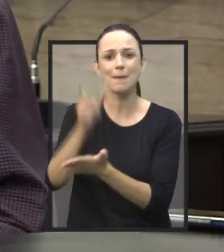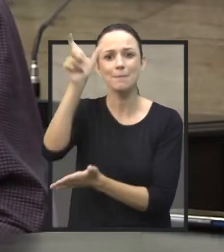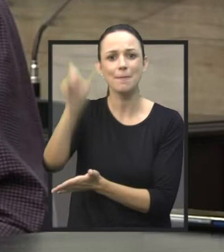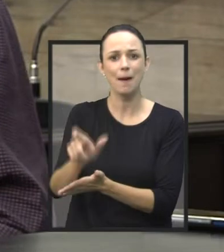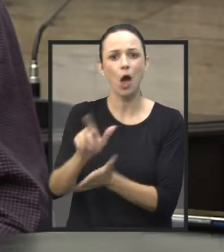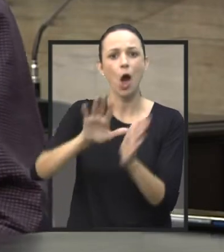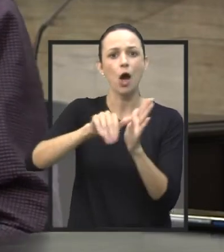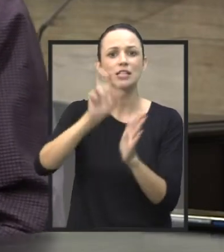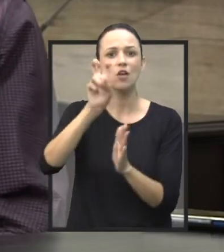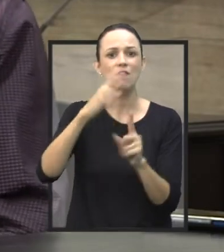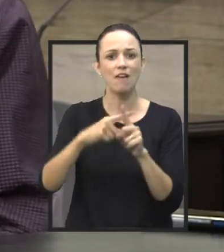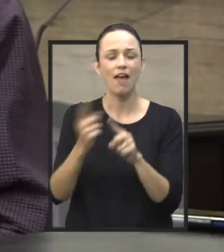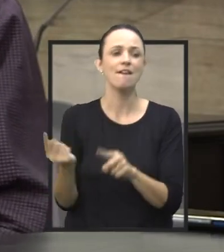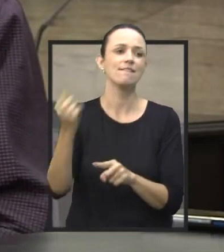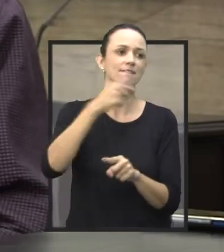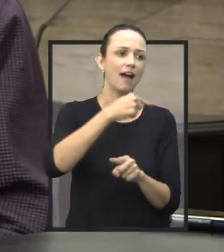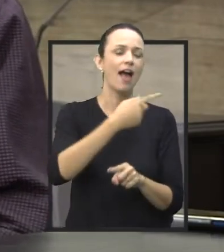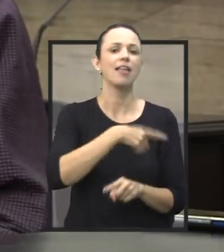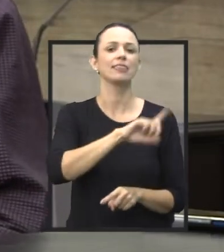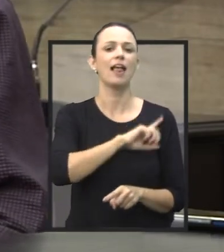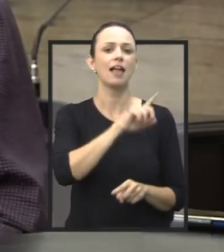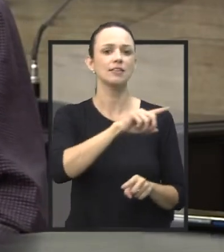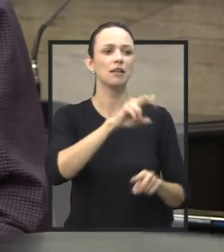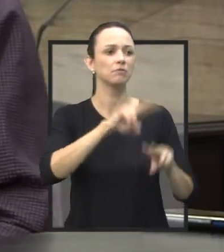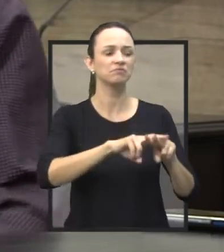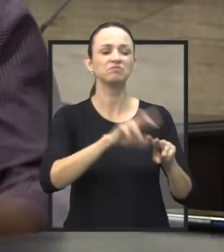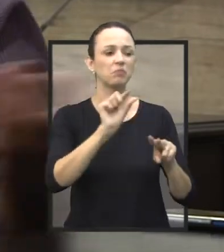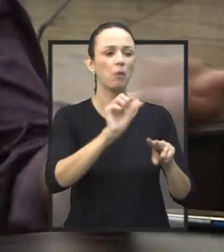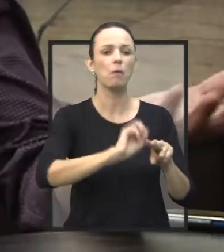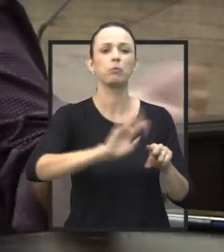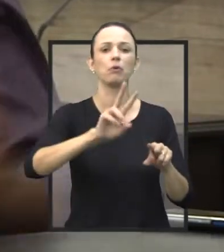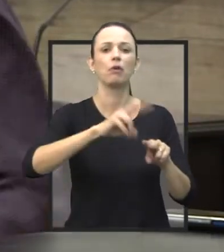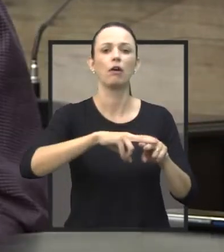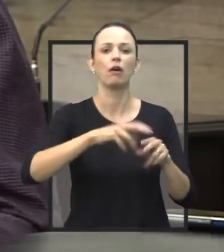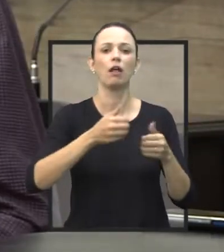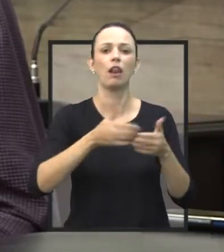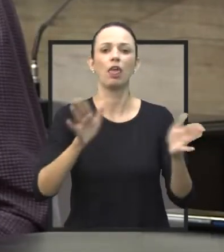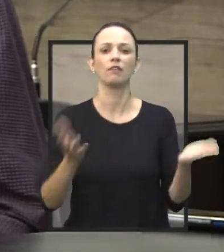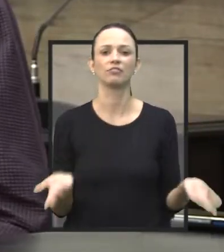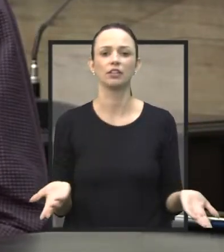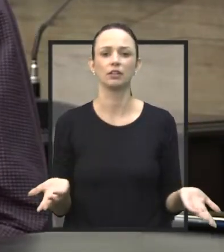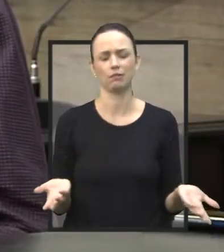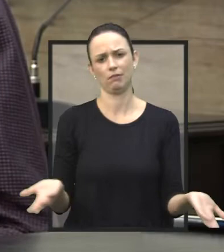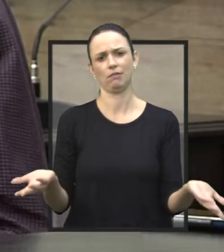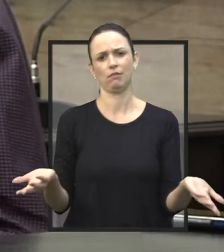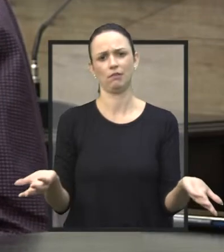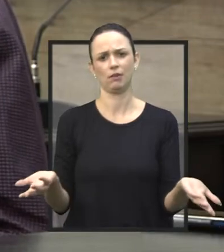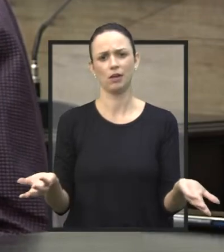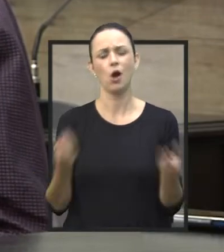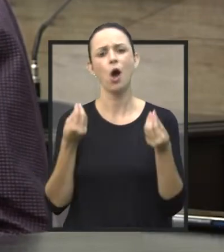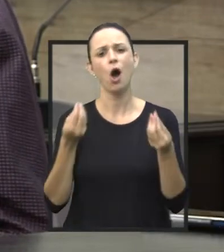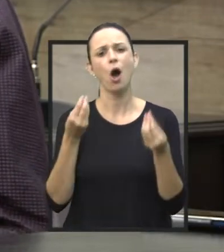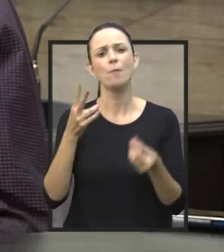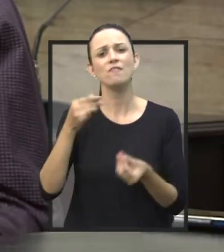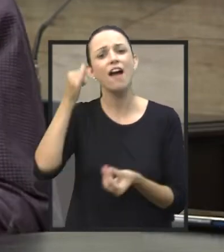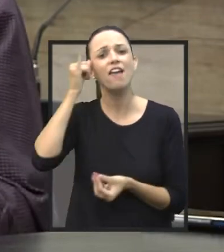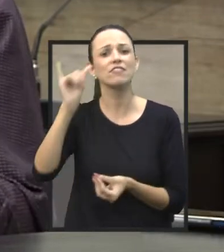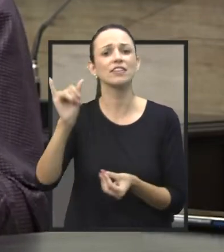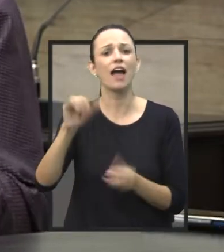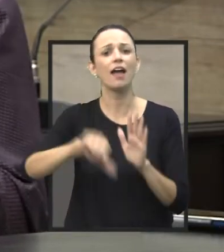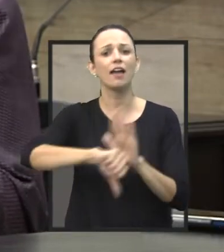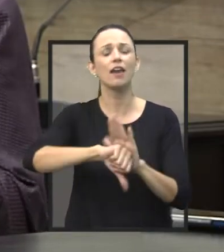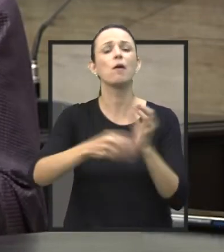pego, vai para a delegacia, é solto, é pego, vai para a delegacia, é solto, de que maneira, que vai se coibir o crime, então,